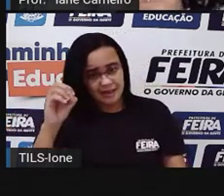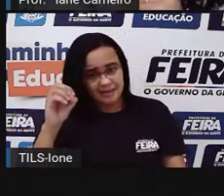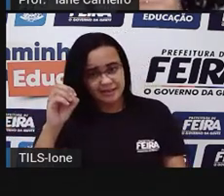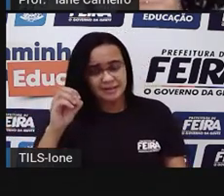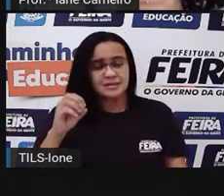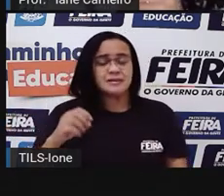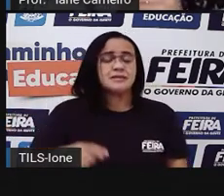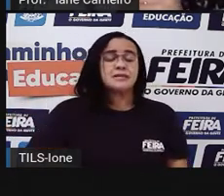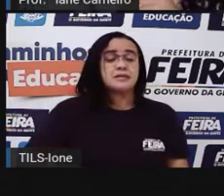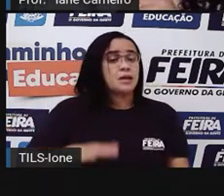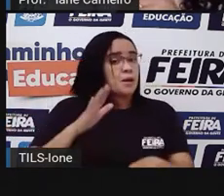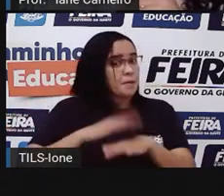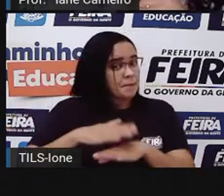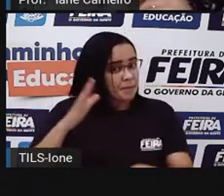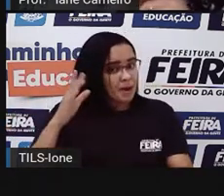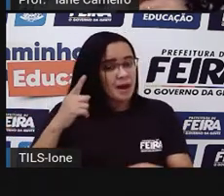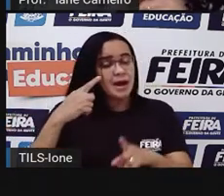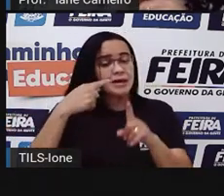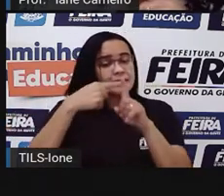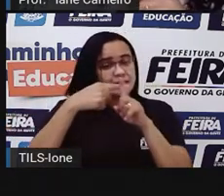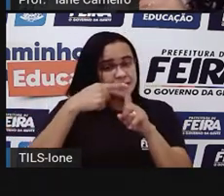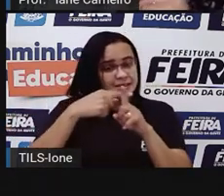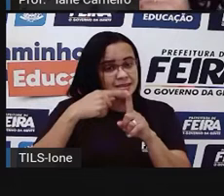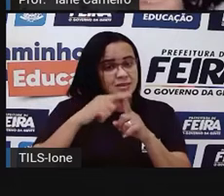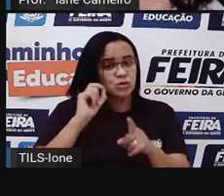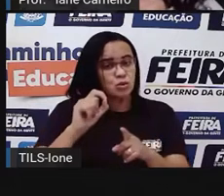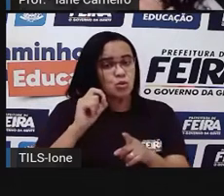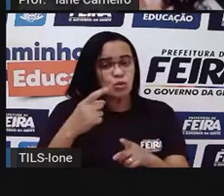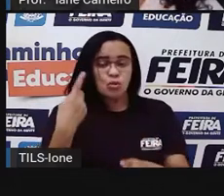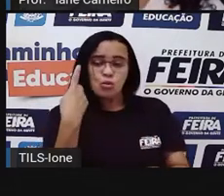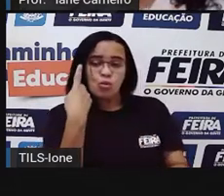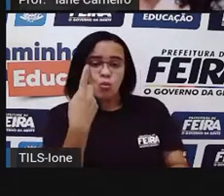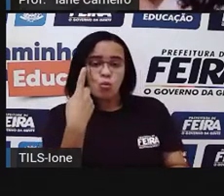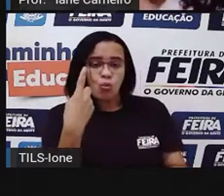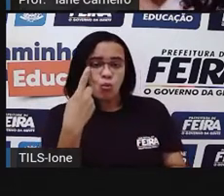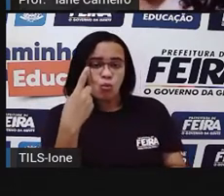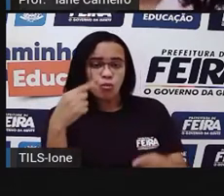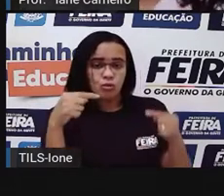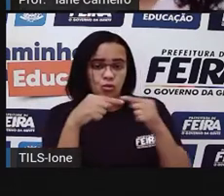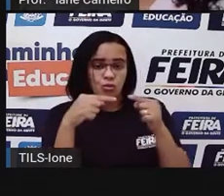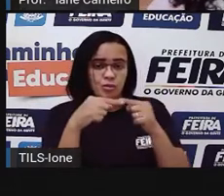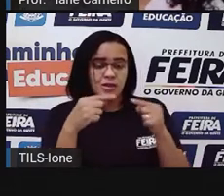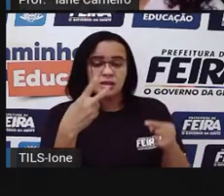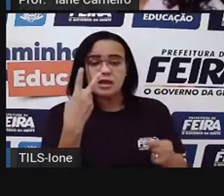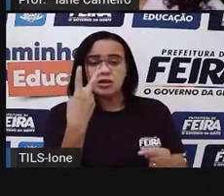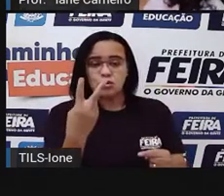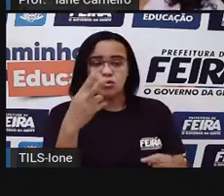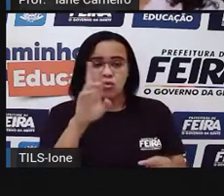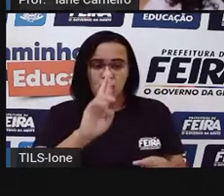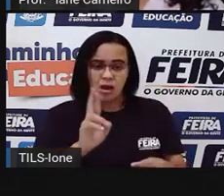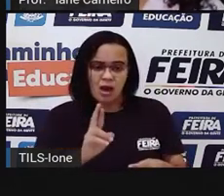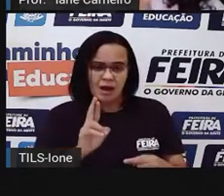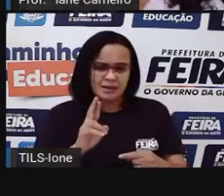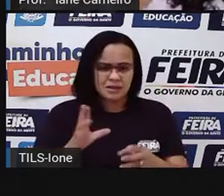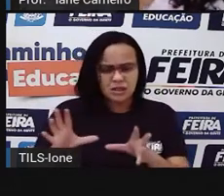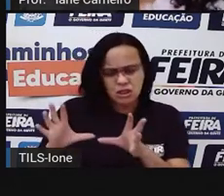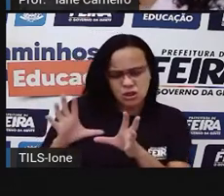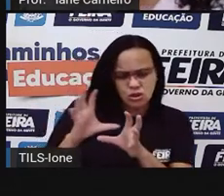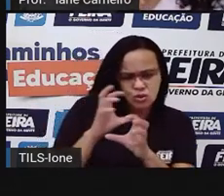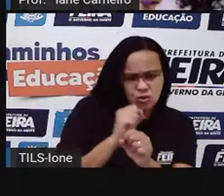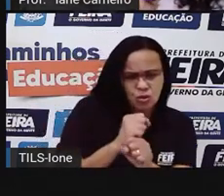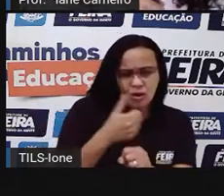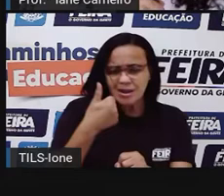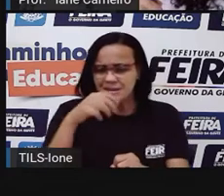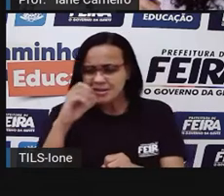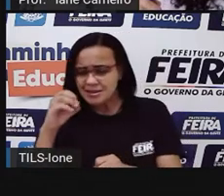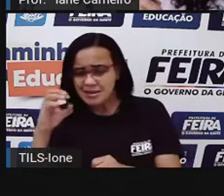primeira, ó. 2. Quanto é juntando 100, mais 10, mais 2. Quanto